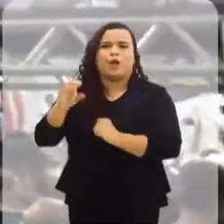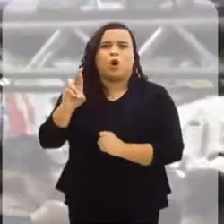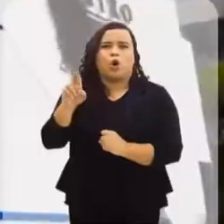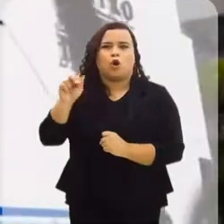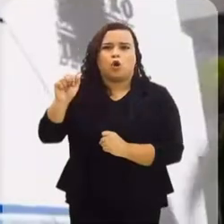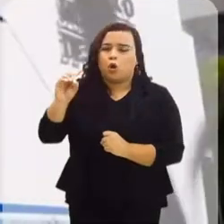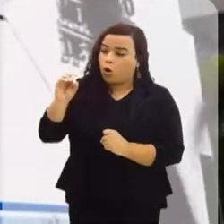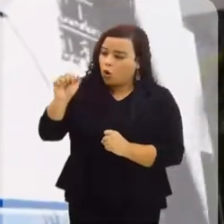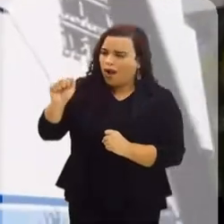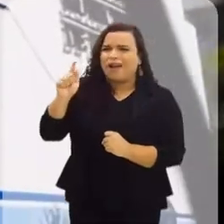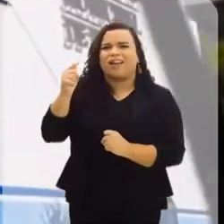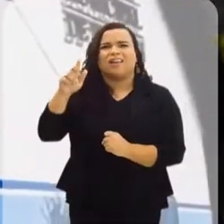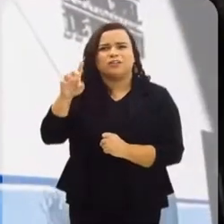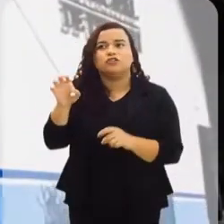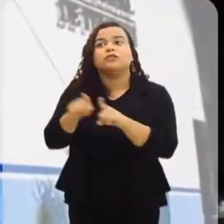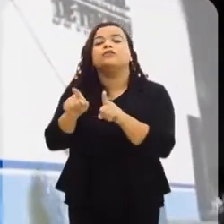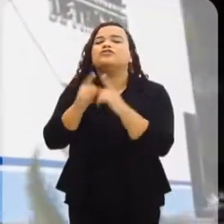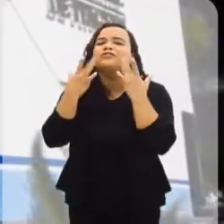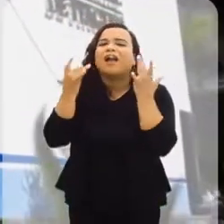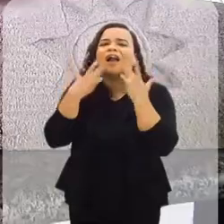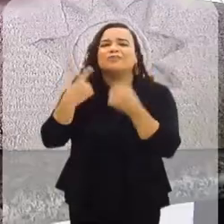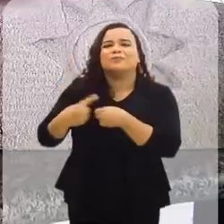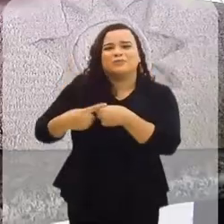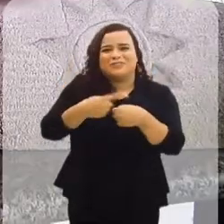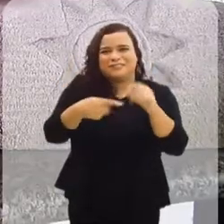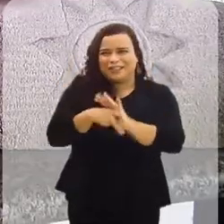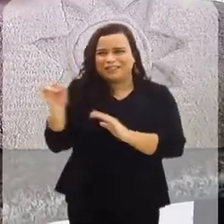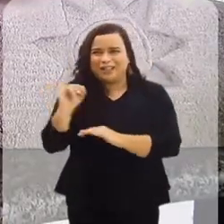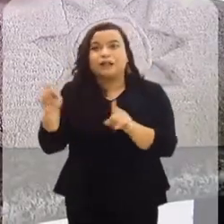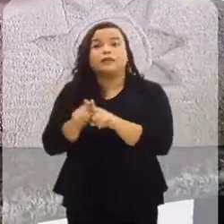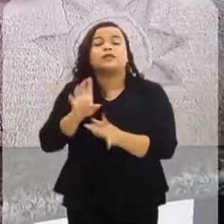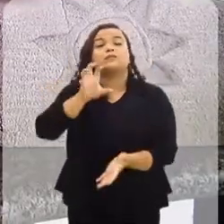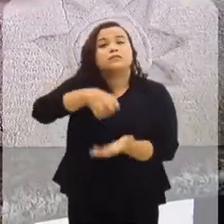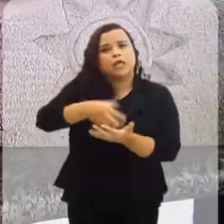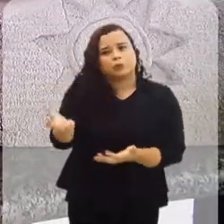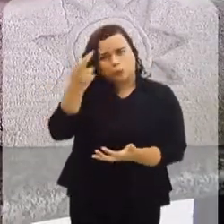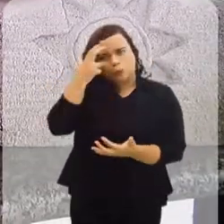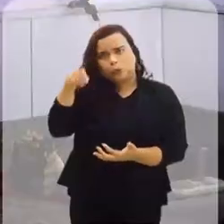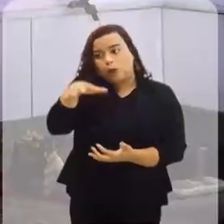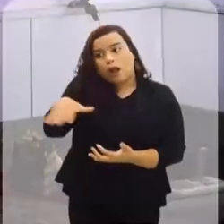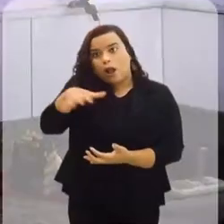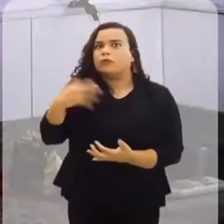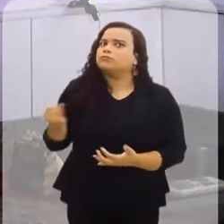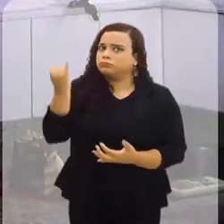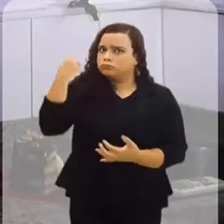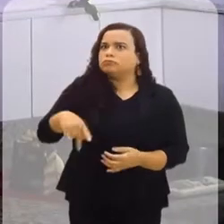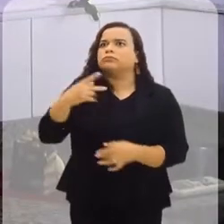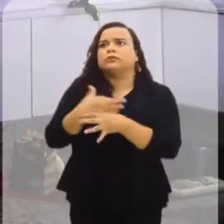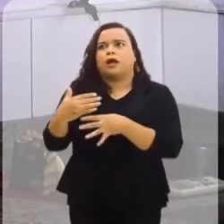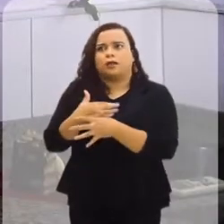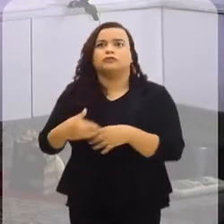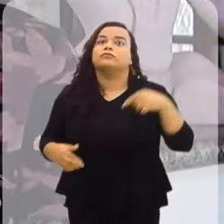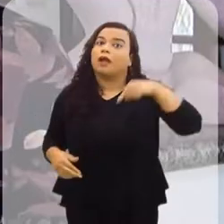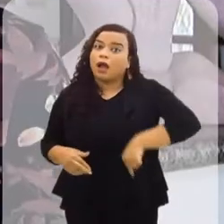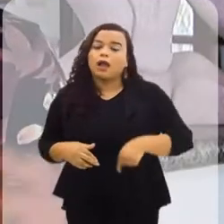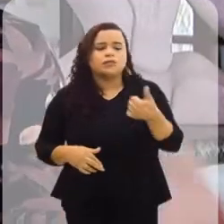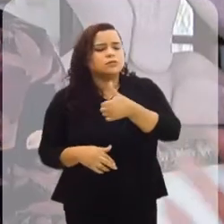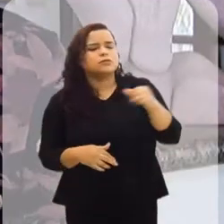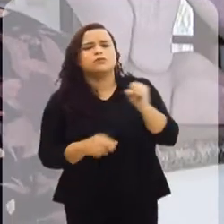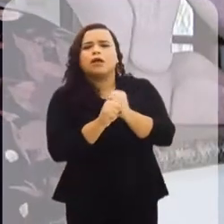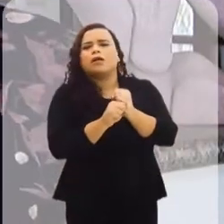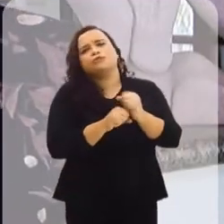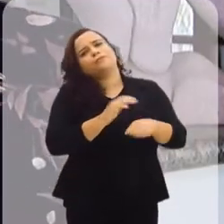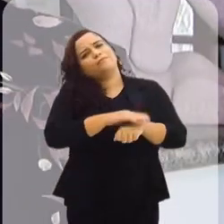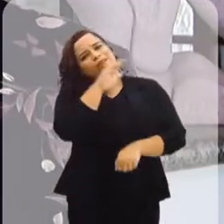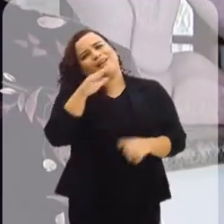O Teatro Municipal de Itaguaí e o Centro Cultural são espaços importantes na cidade. Nossa casa tem